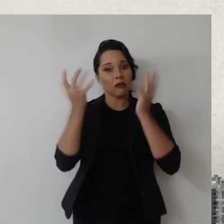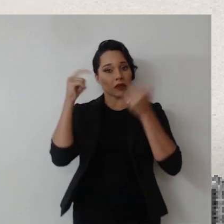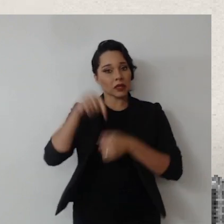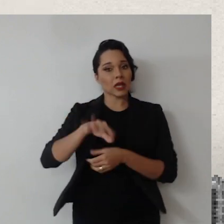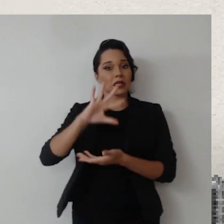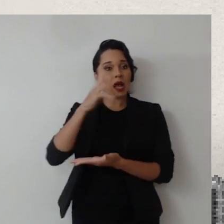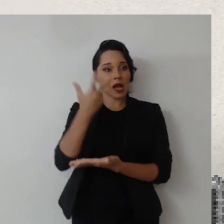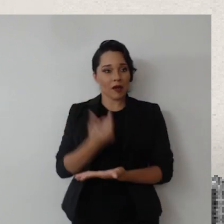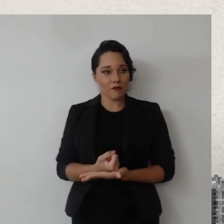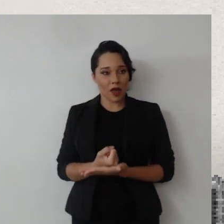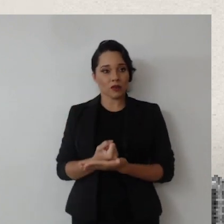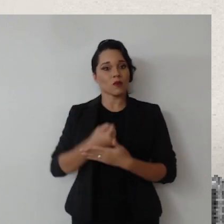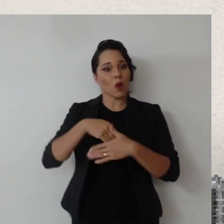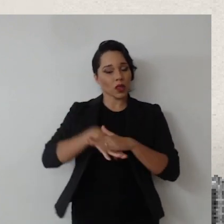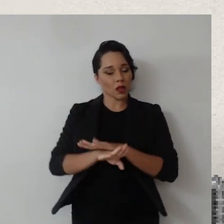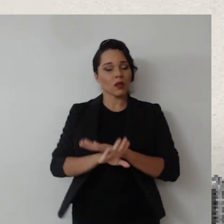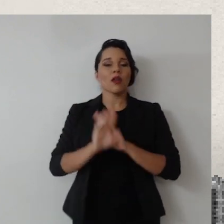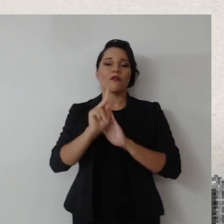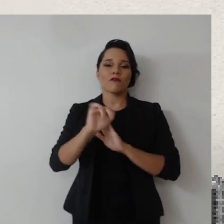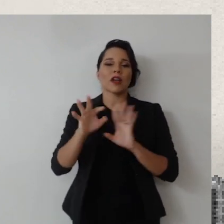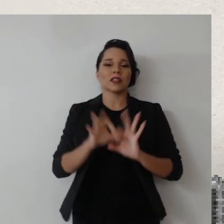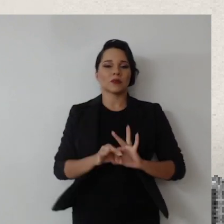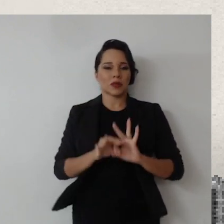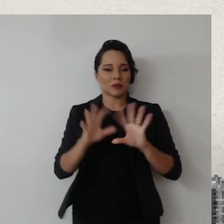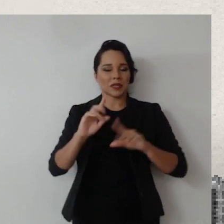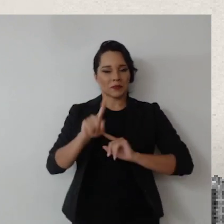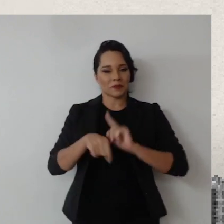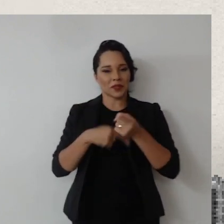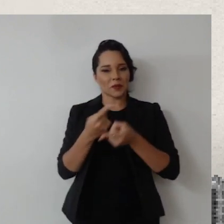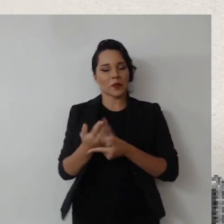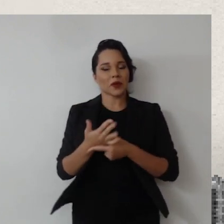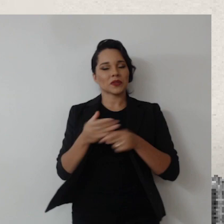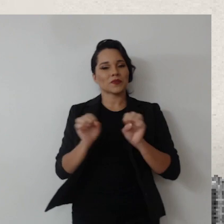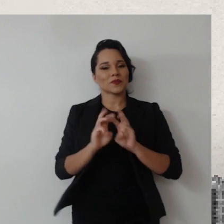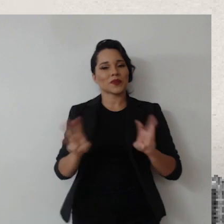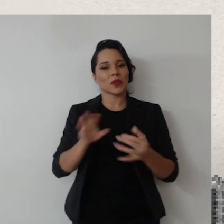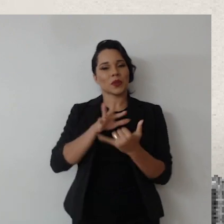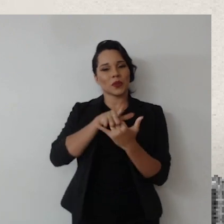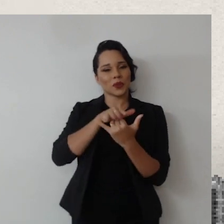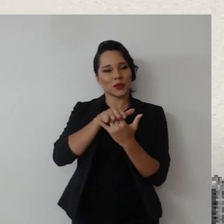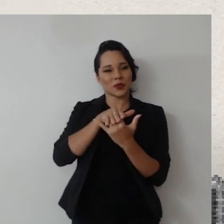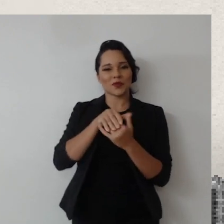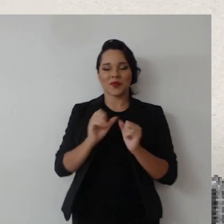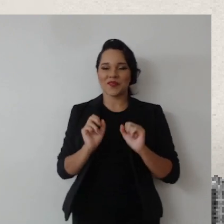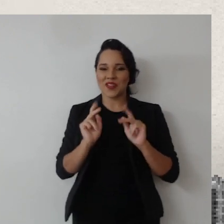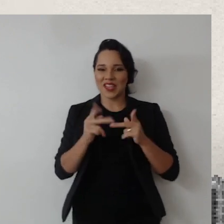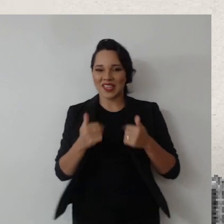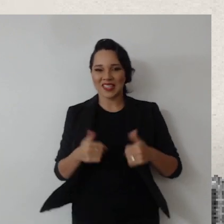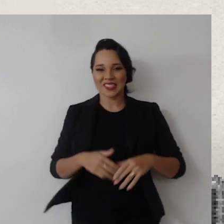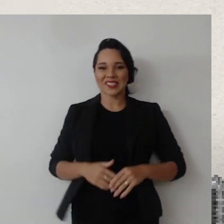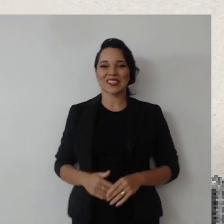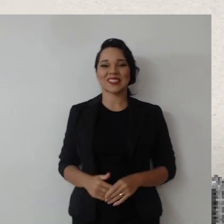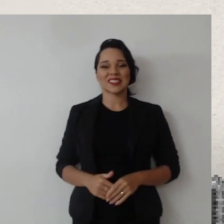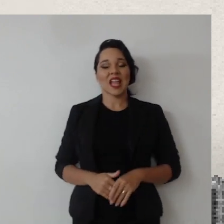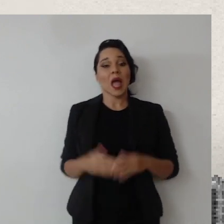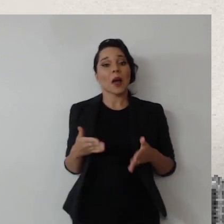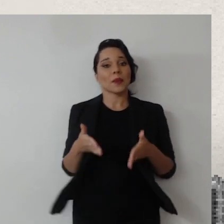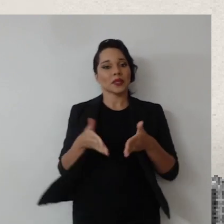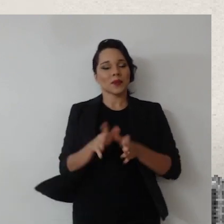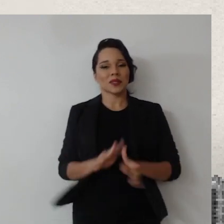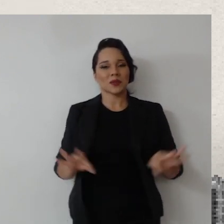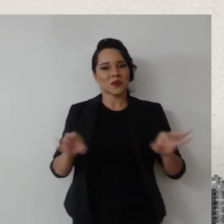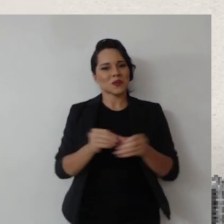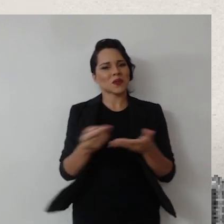gravado e a gravação vai ser disponibilizada em breve no nosso canal do YouTube. Está certo, pessoal? A